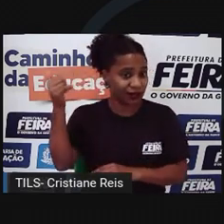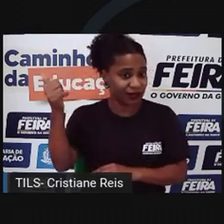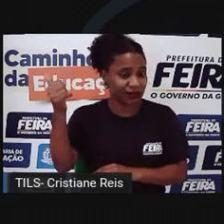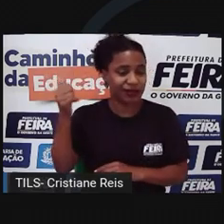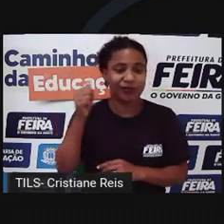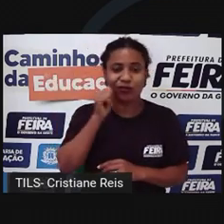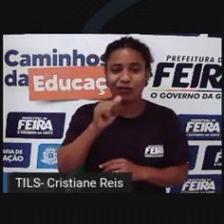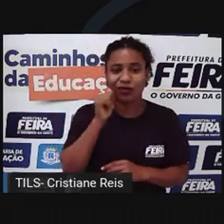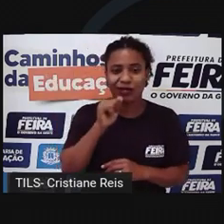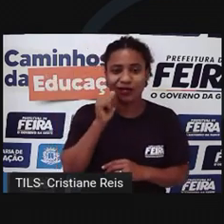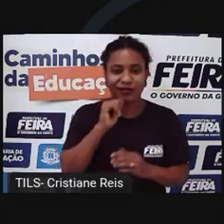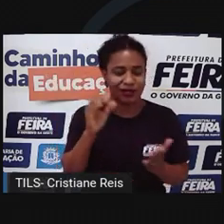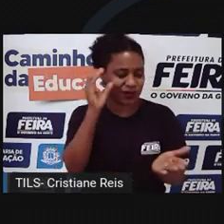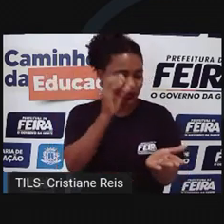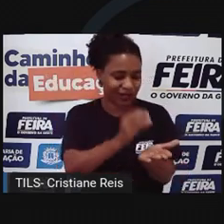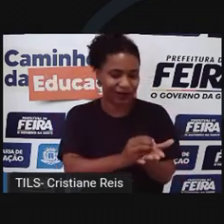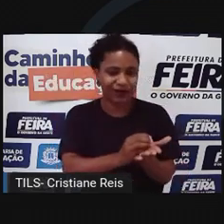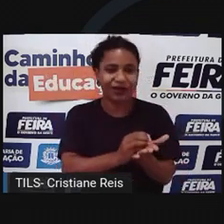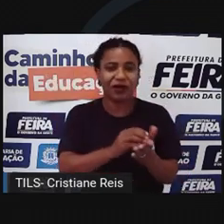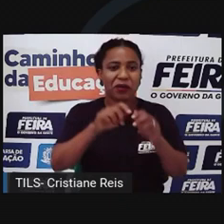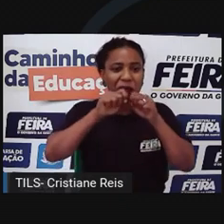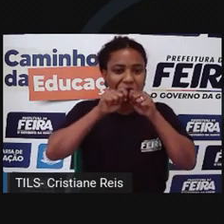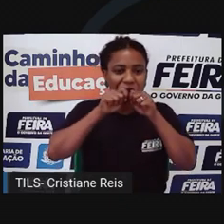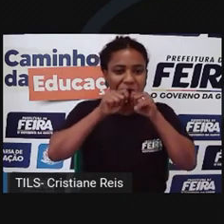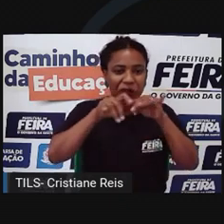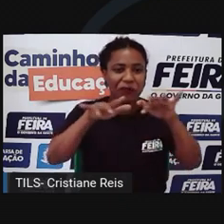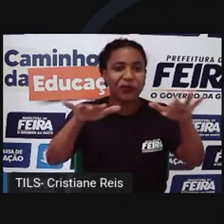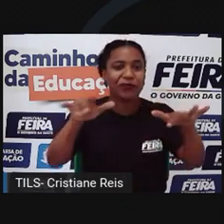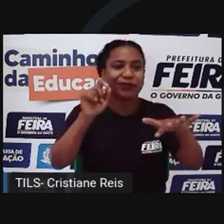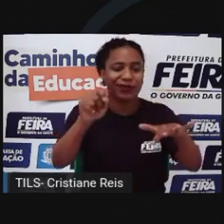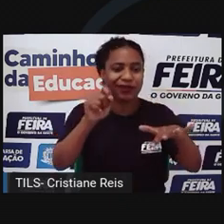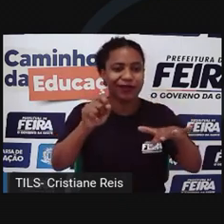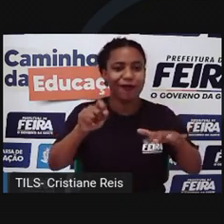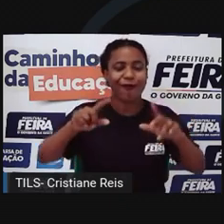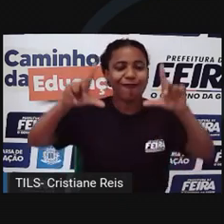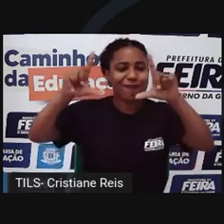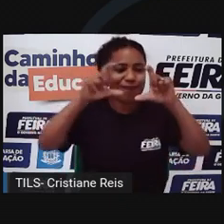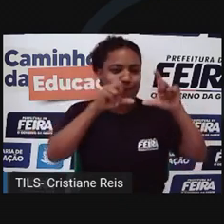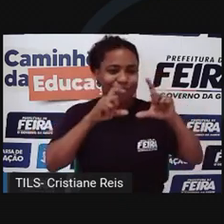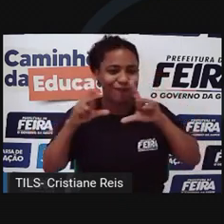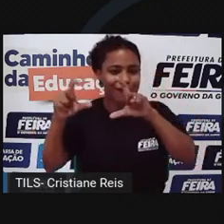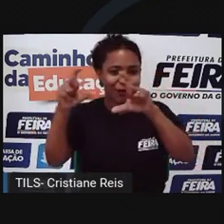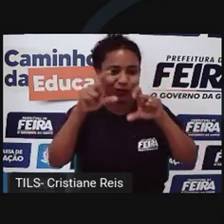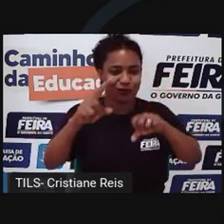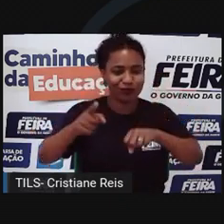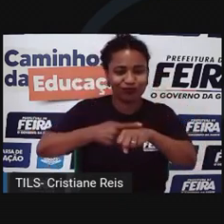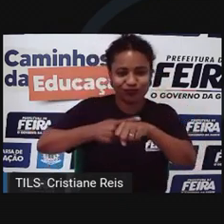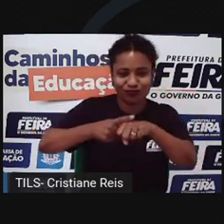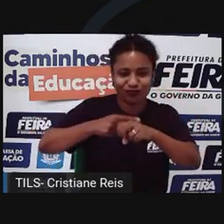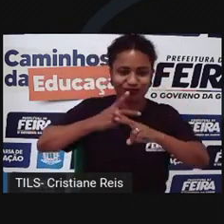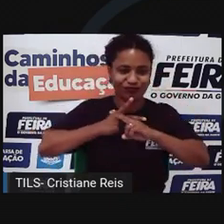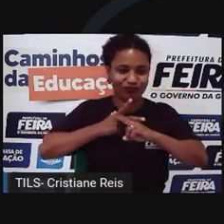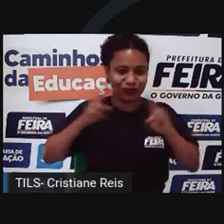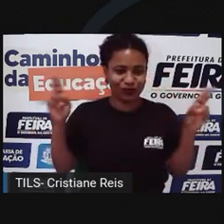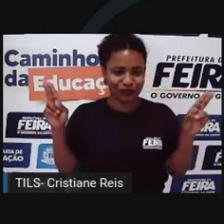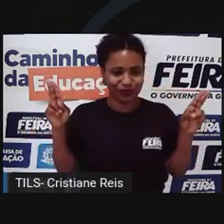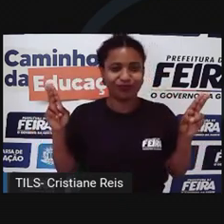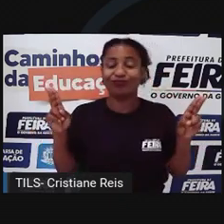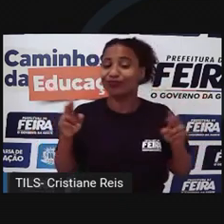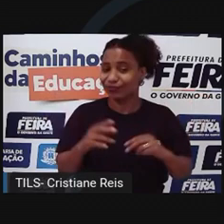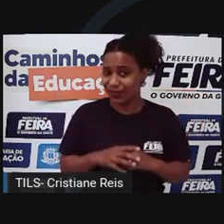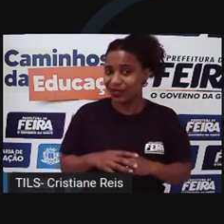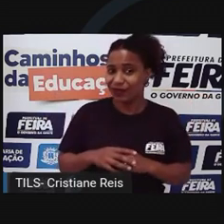expôs suas fotos íntimas na internet, após o não pagamento exigido por esse invasor.